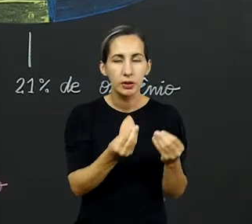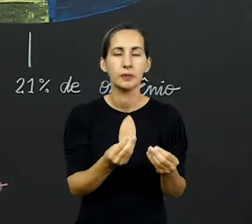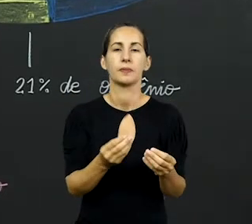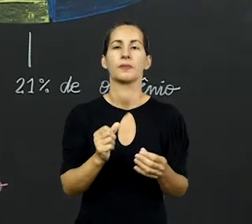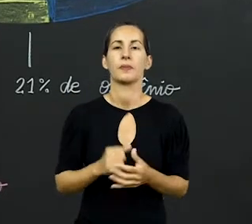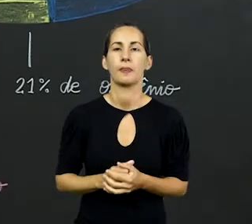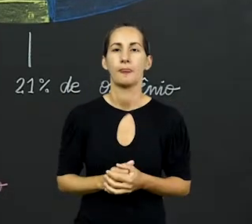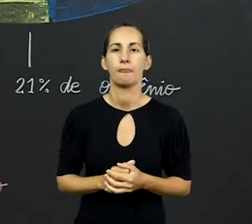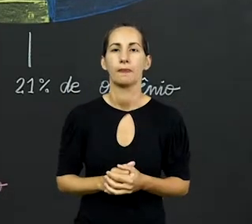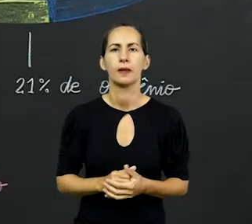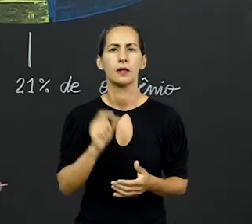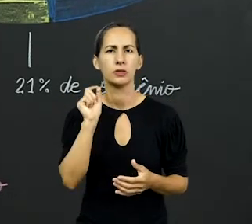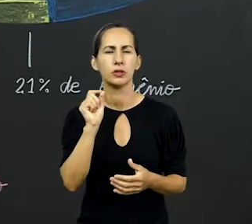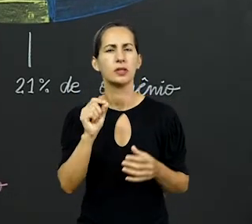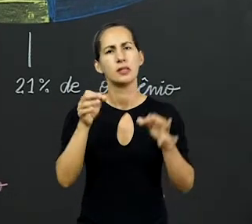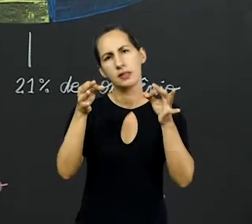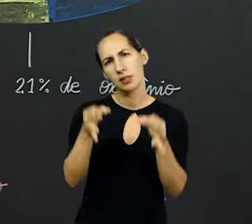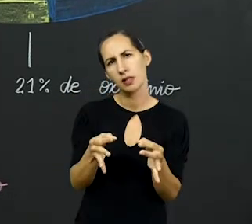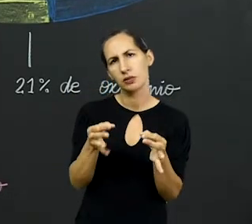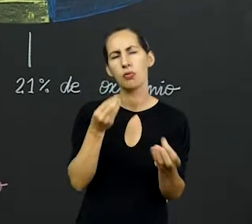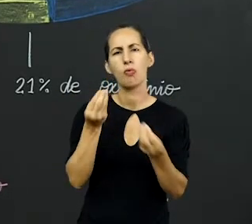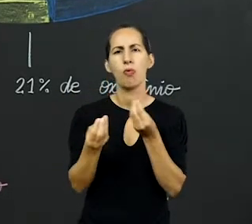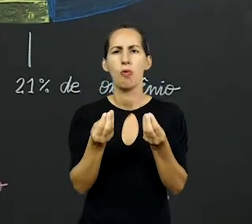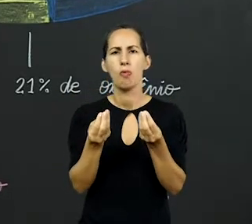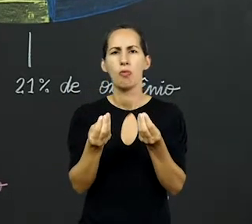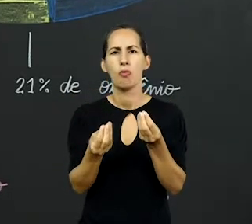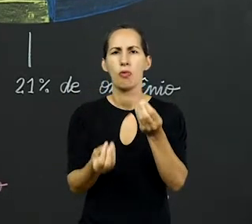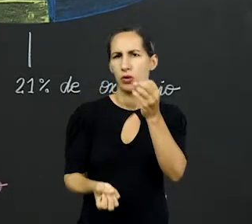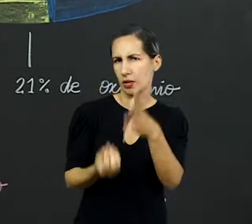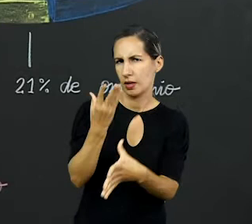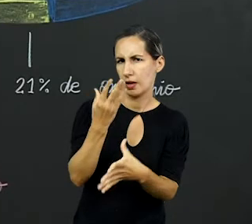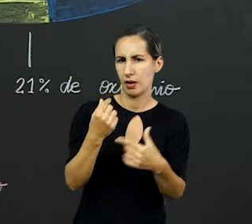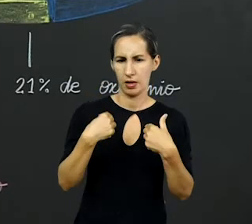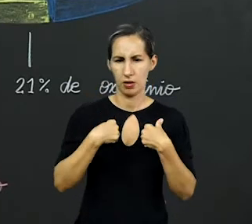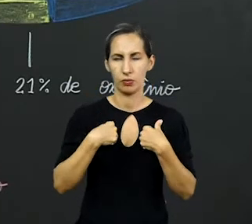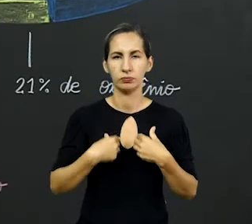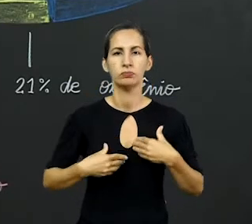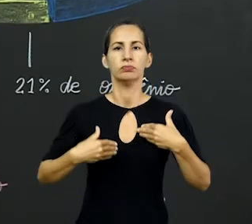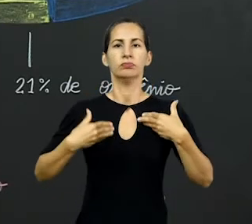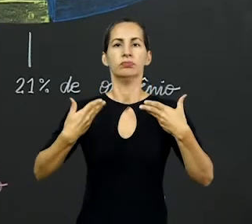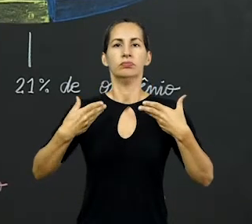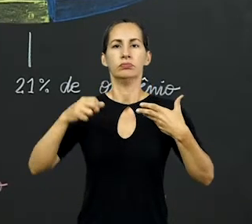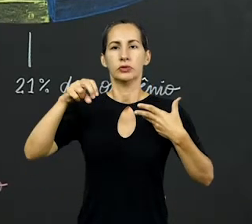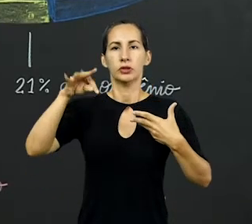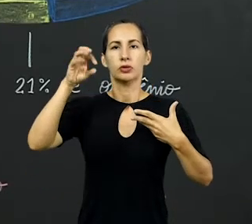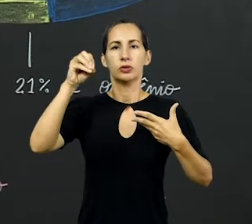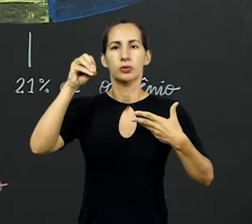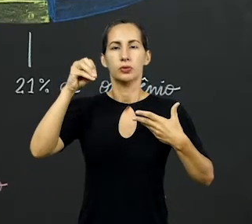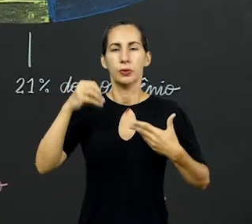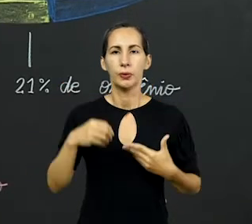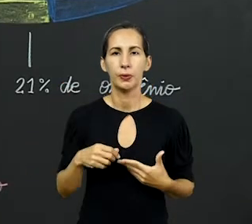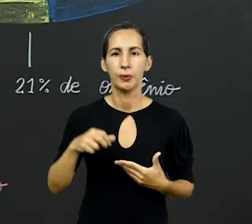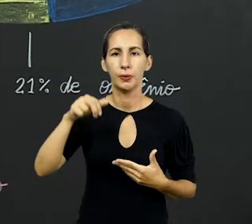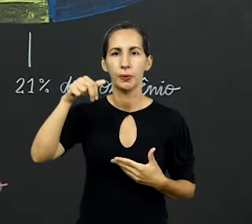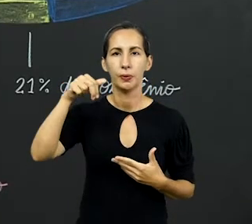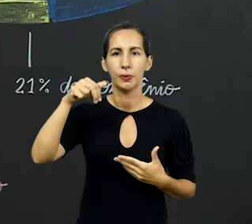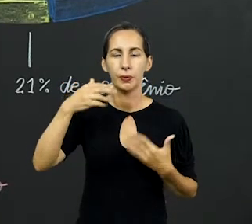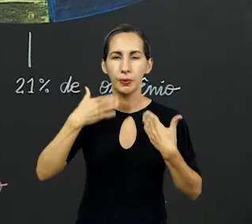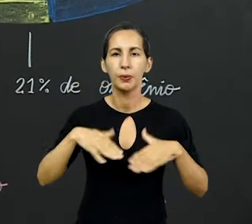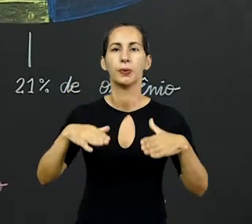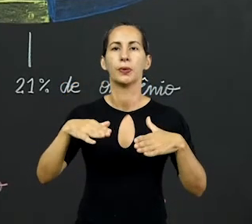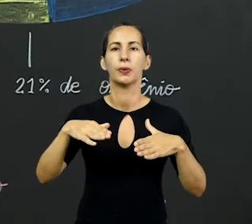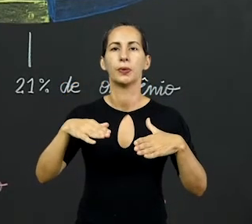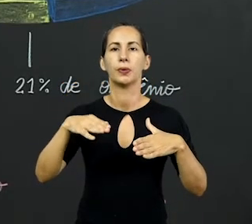disso, você fala assim, gente, tá, mas como é que isso foi para lá? Se eu estou aqui, ó, respirando nitrogênio, inspirando nitrogênio e